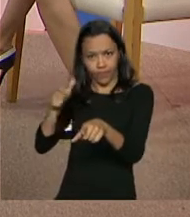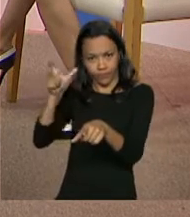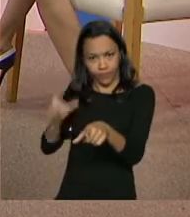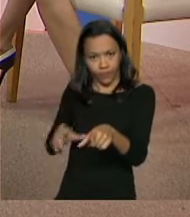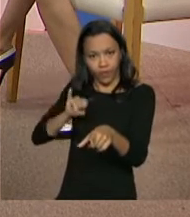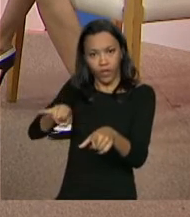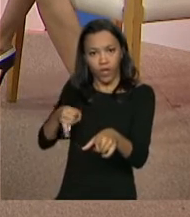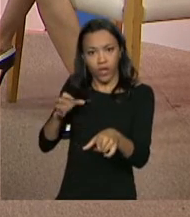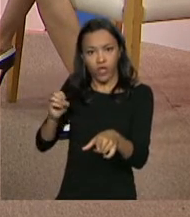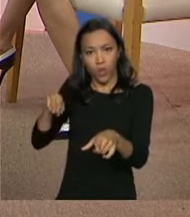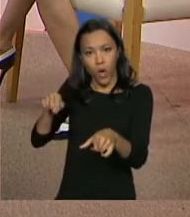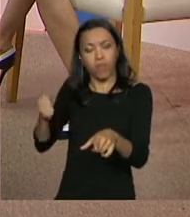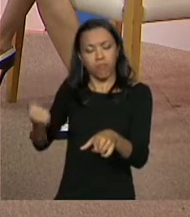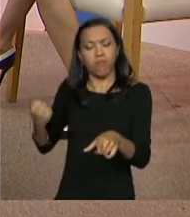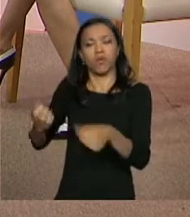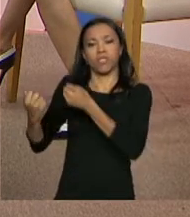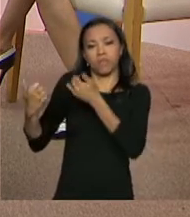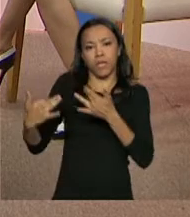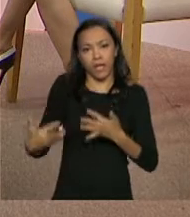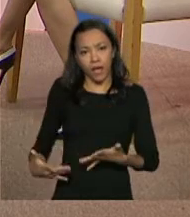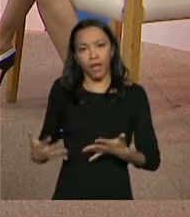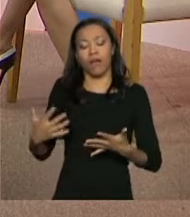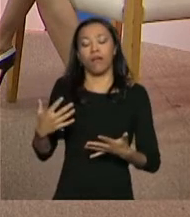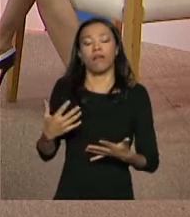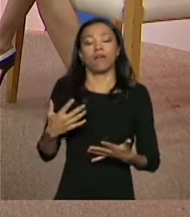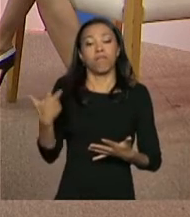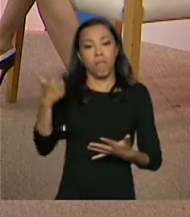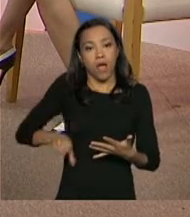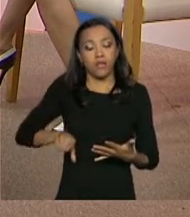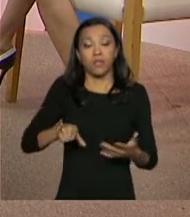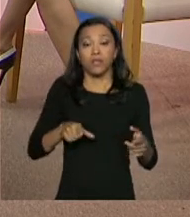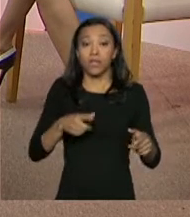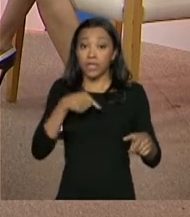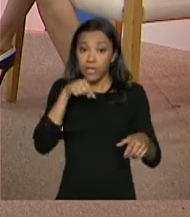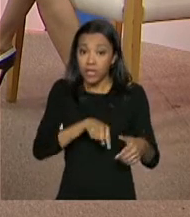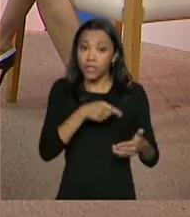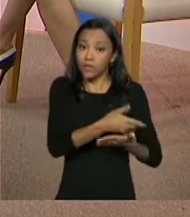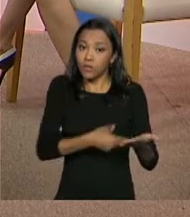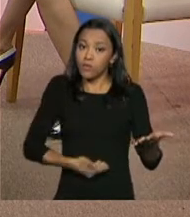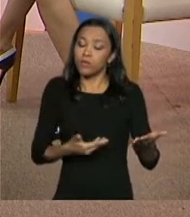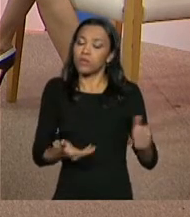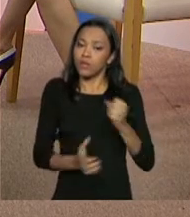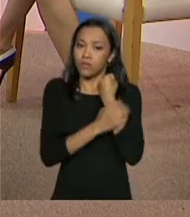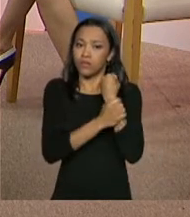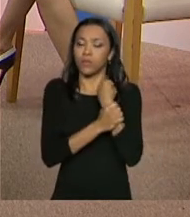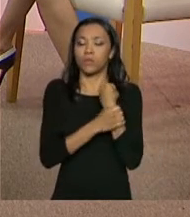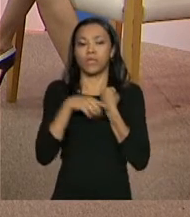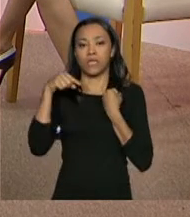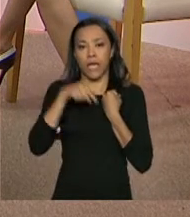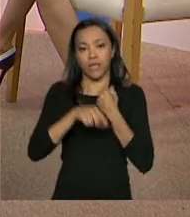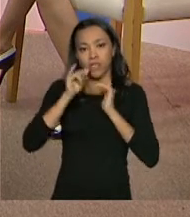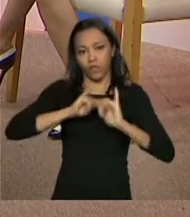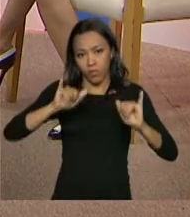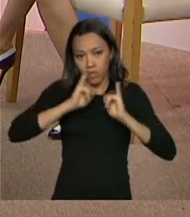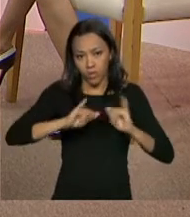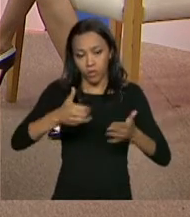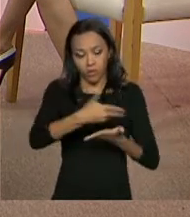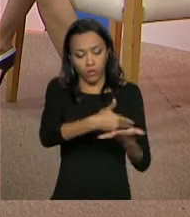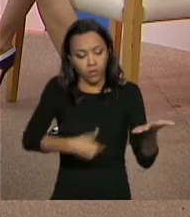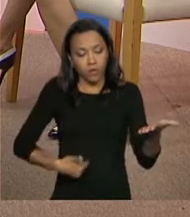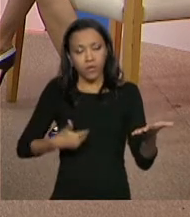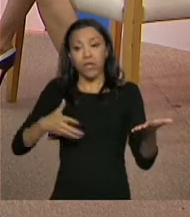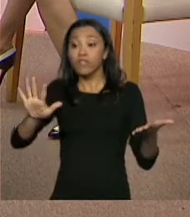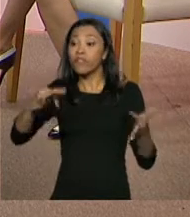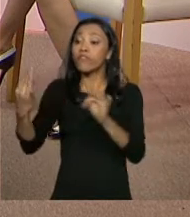processo agora, e detalhar isso aí, que nos garantem, na verdade, que as informações do Cadastro, as famílias que estão,